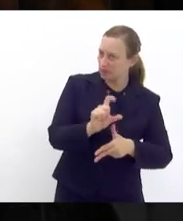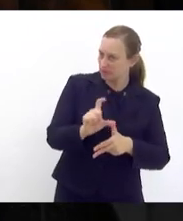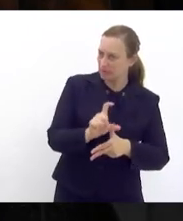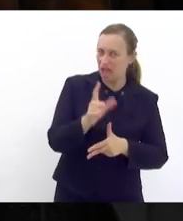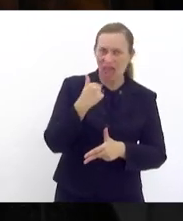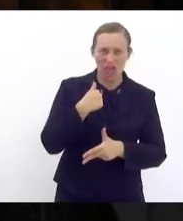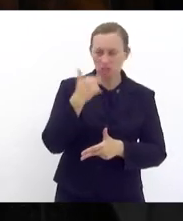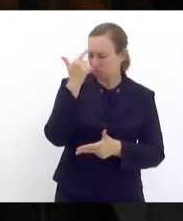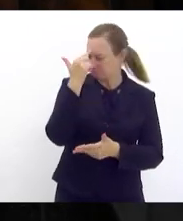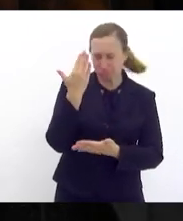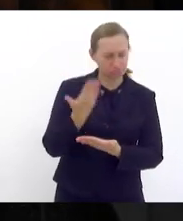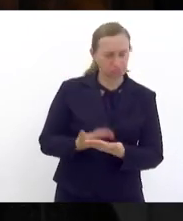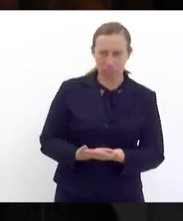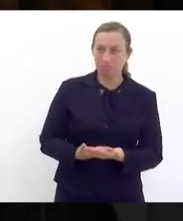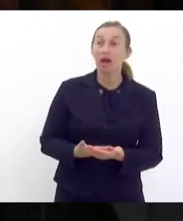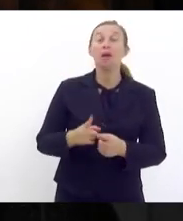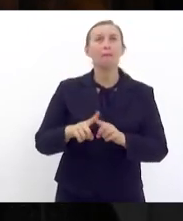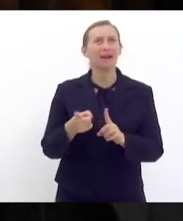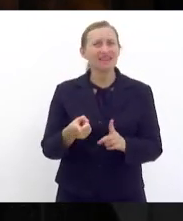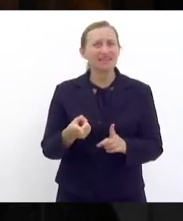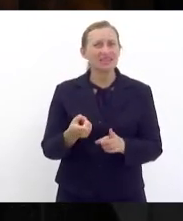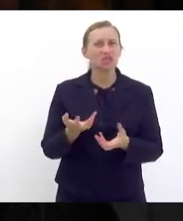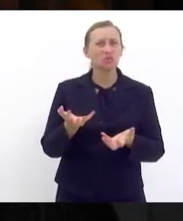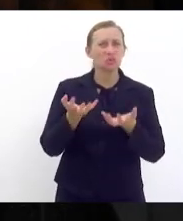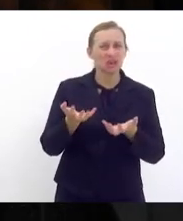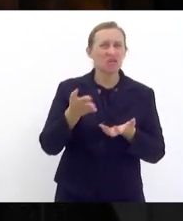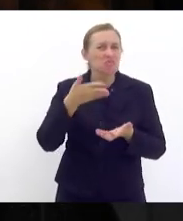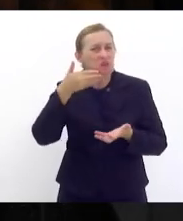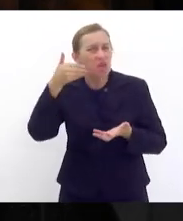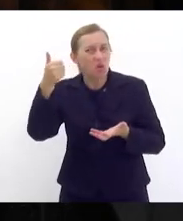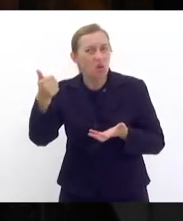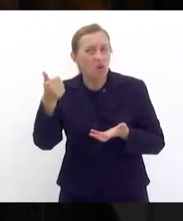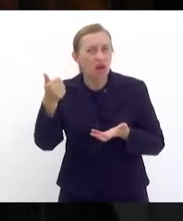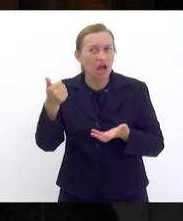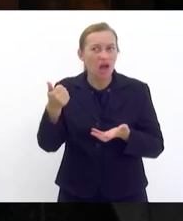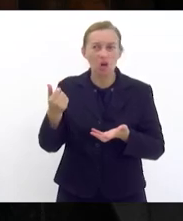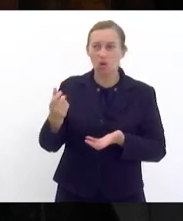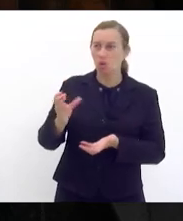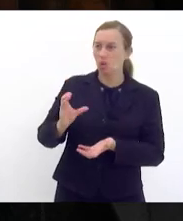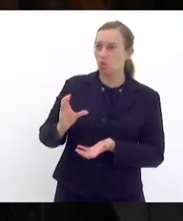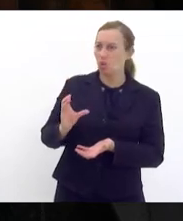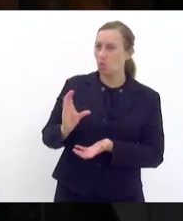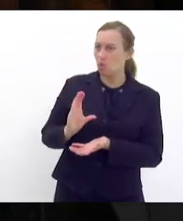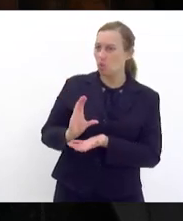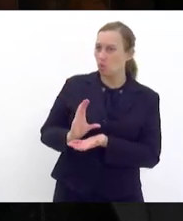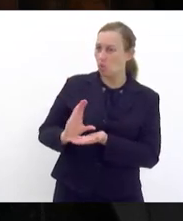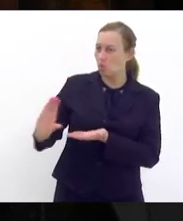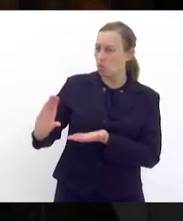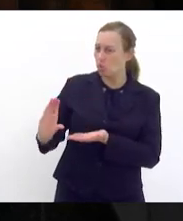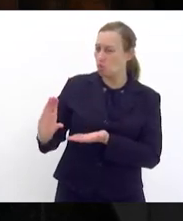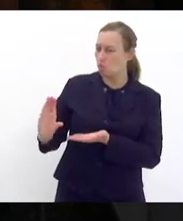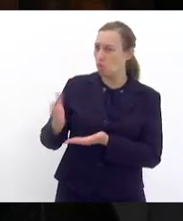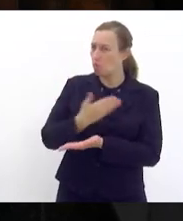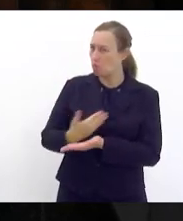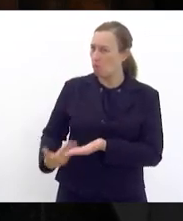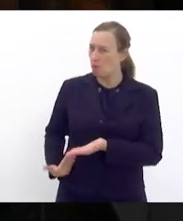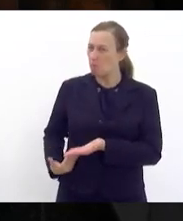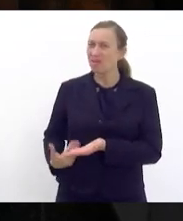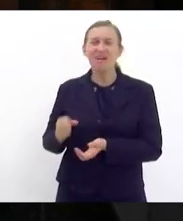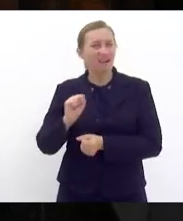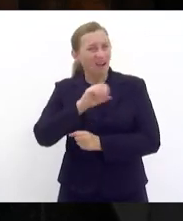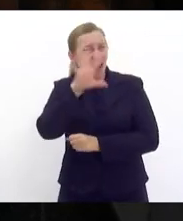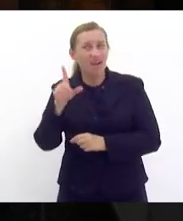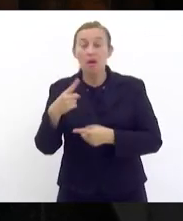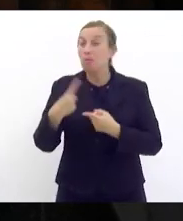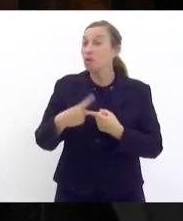não vou acreditar nisso não está querendo melhorar as suas finanças públicas? Claro que está. Mas então por que que